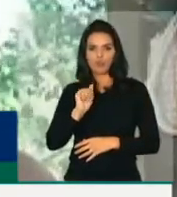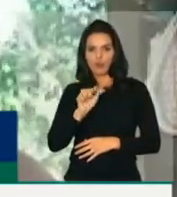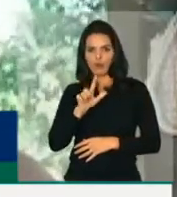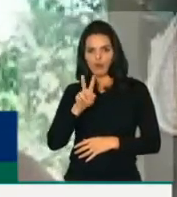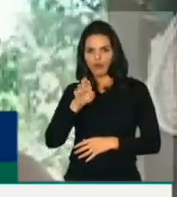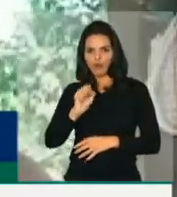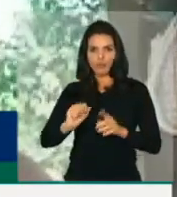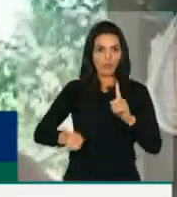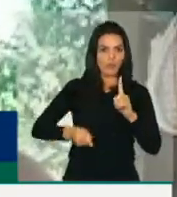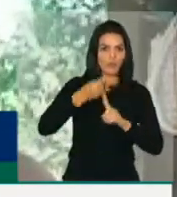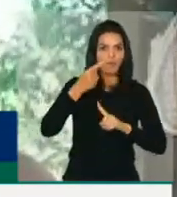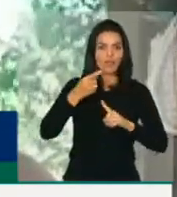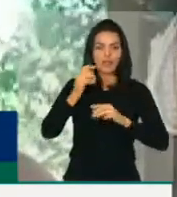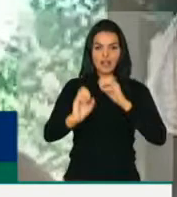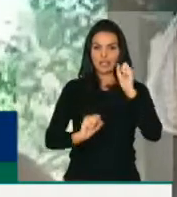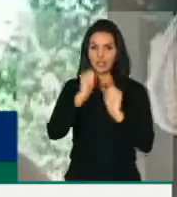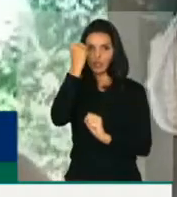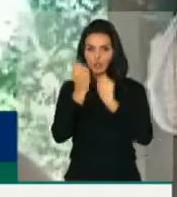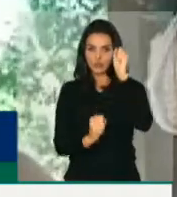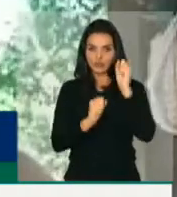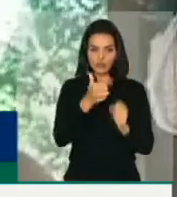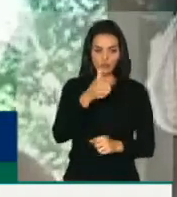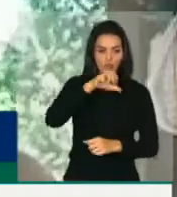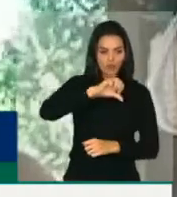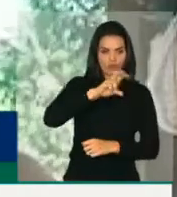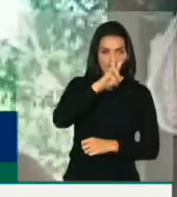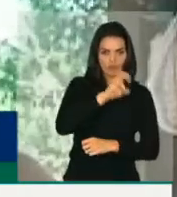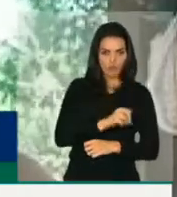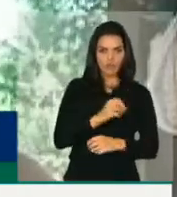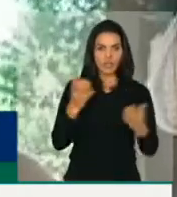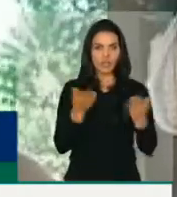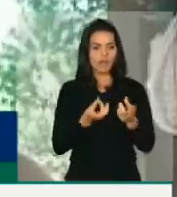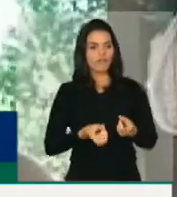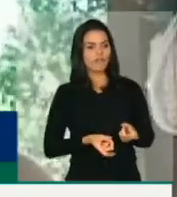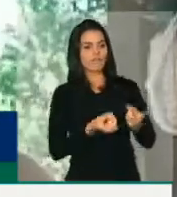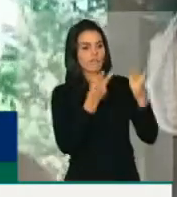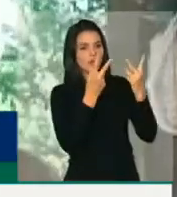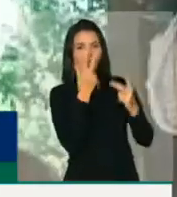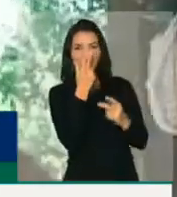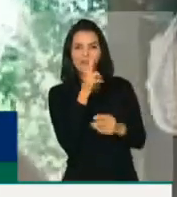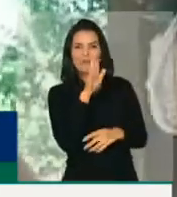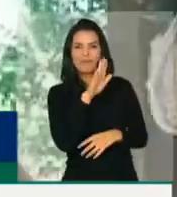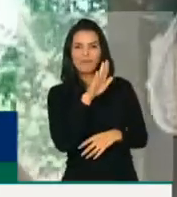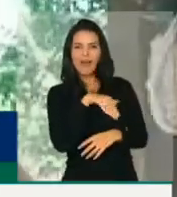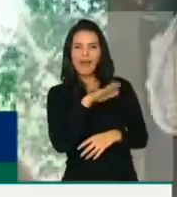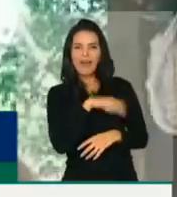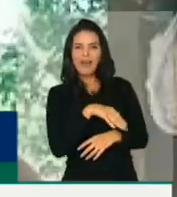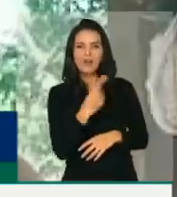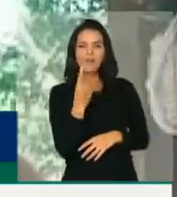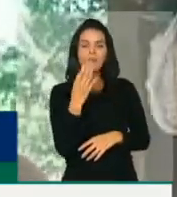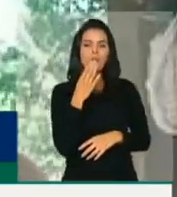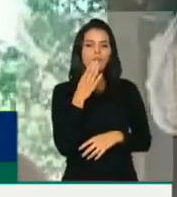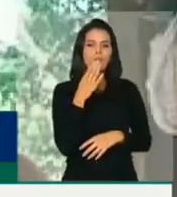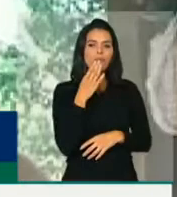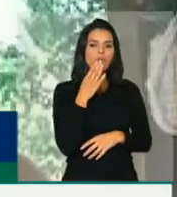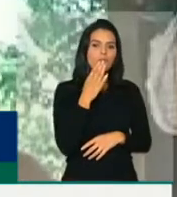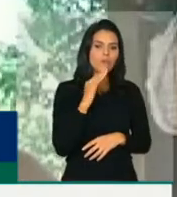Nordeste, criada em 1950, vendida agora a preço de banana, por 1 bilhão e 600